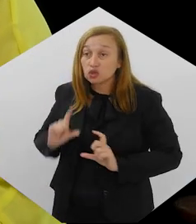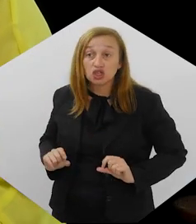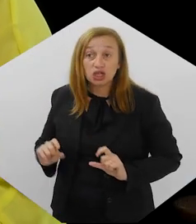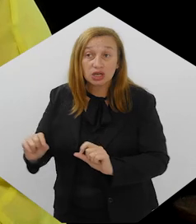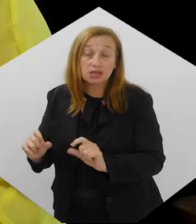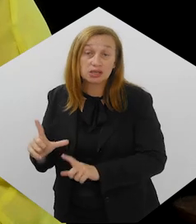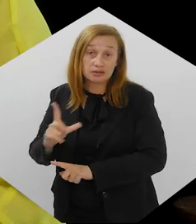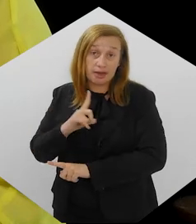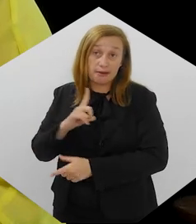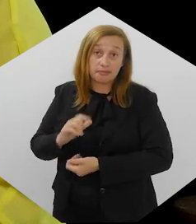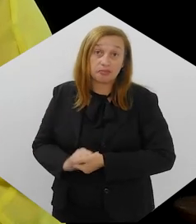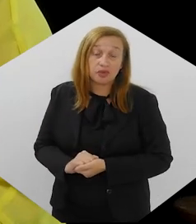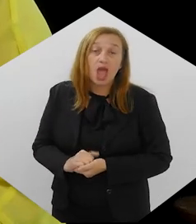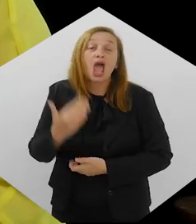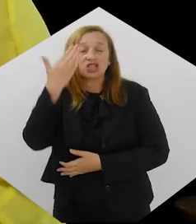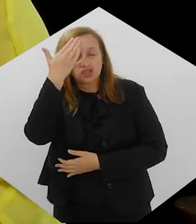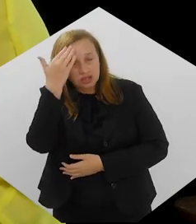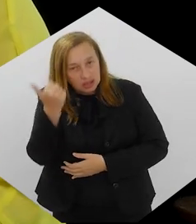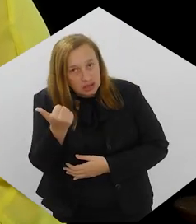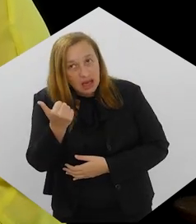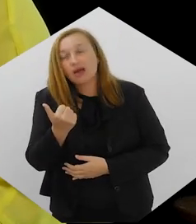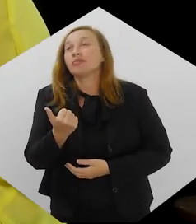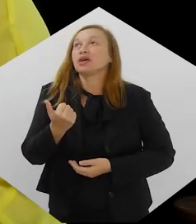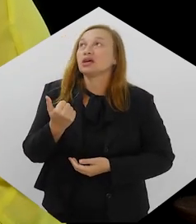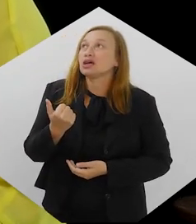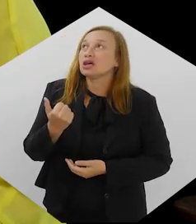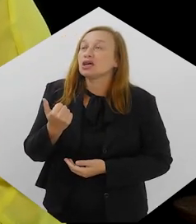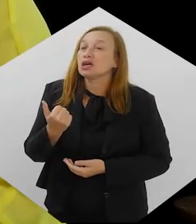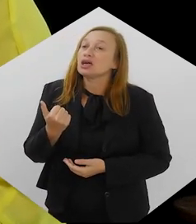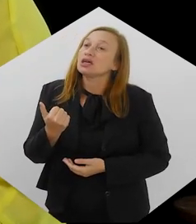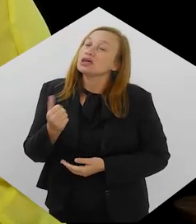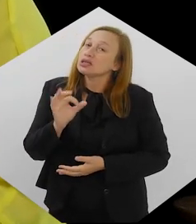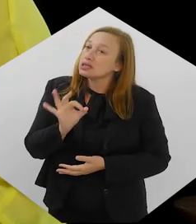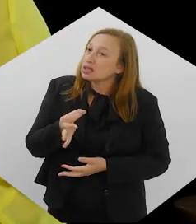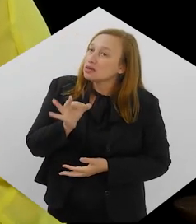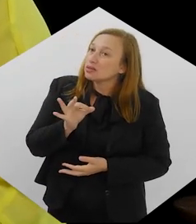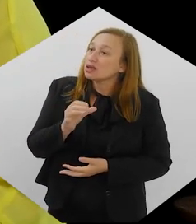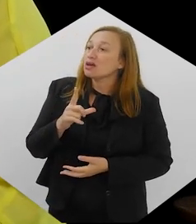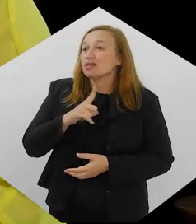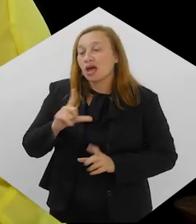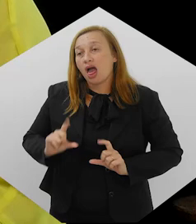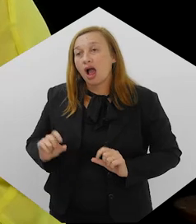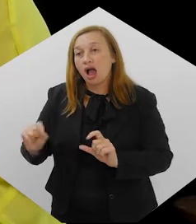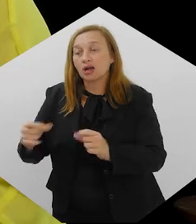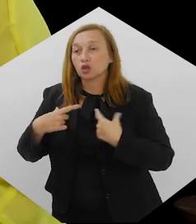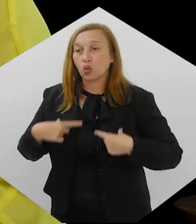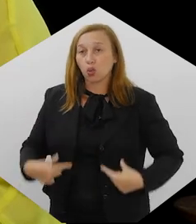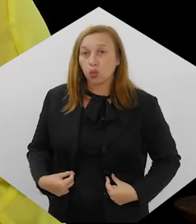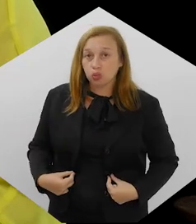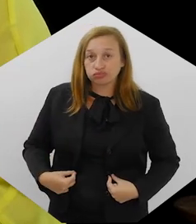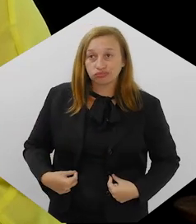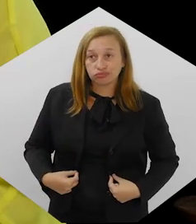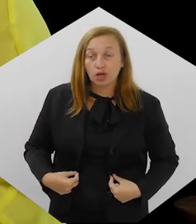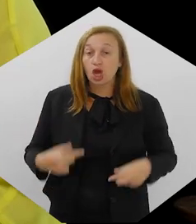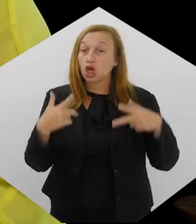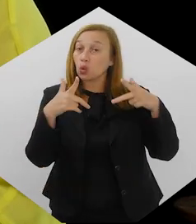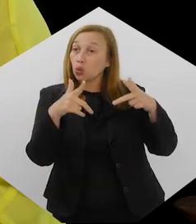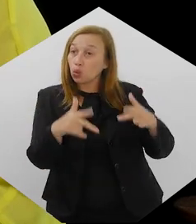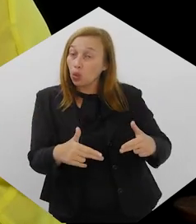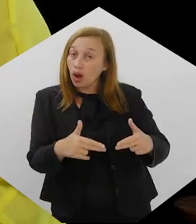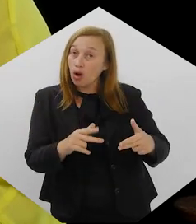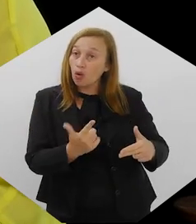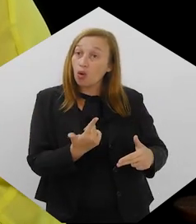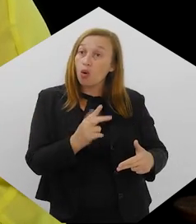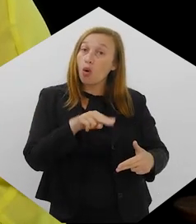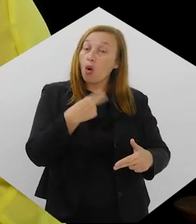câncer que o vape vai gerar. A gente sabe que ele, muito provavelmente, vai levar a câncer de pulmão da